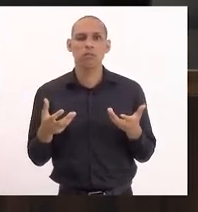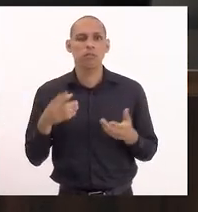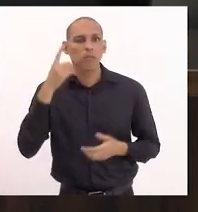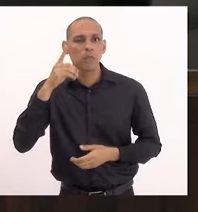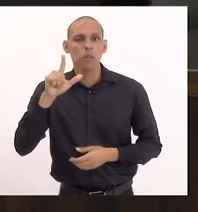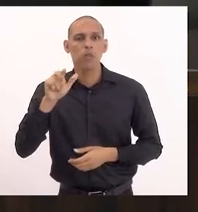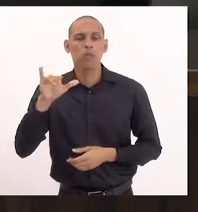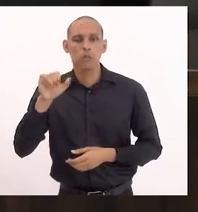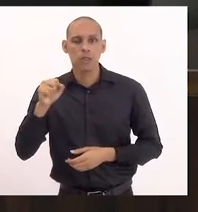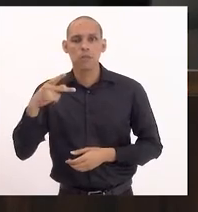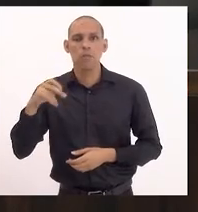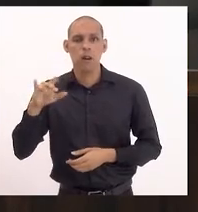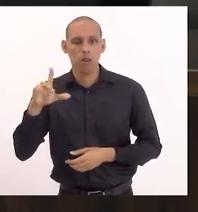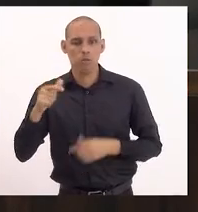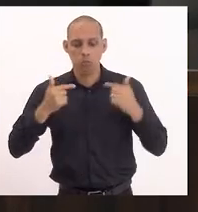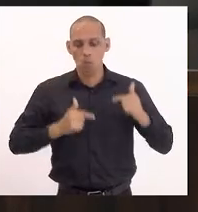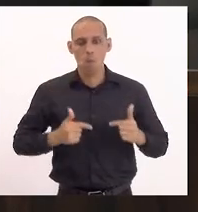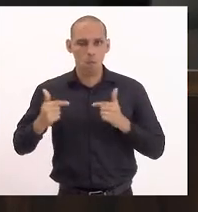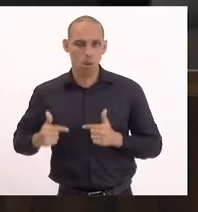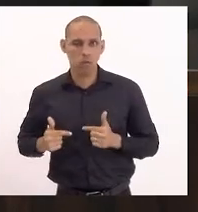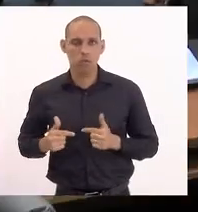Luiz Paulo e Siciliano, abstenção.